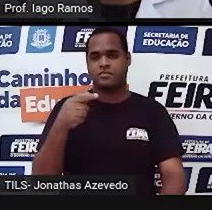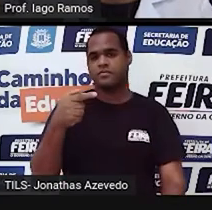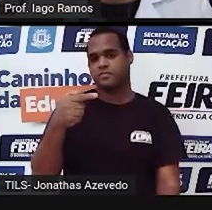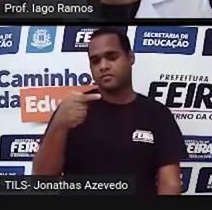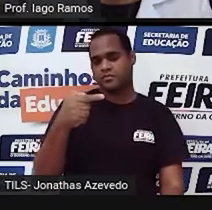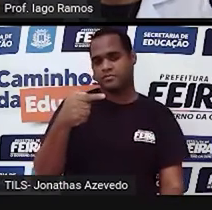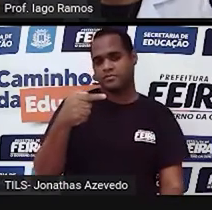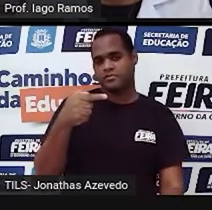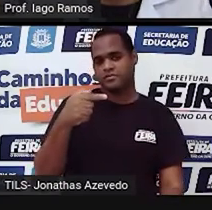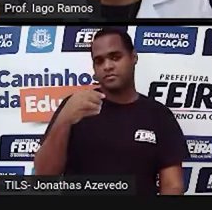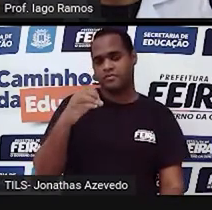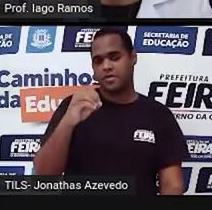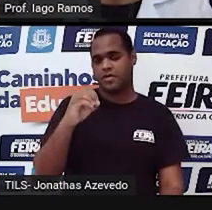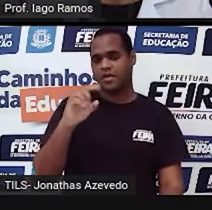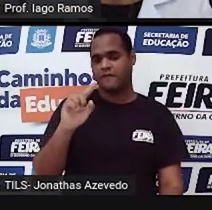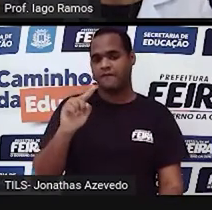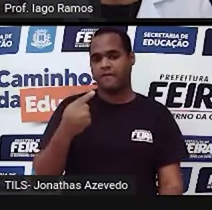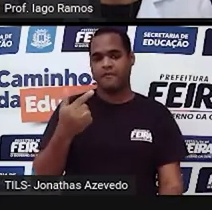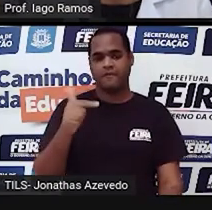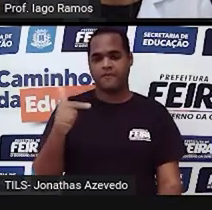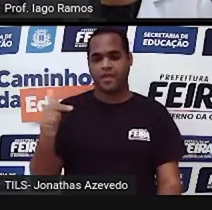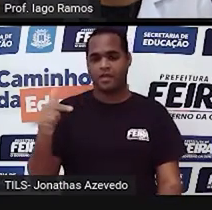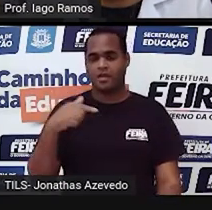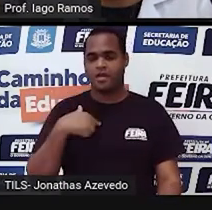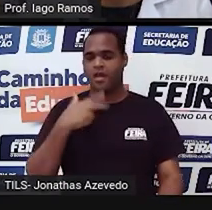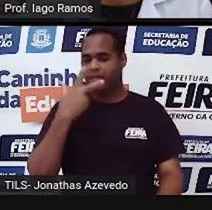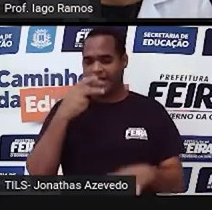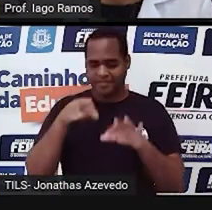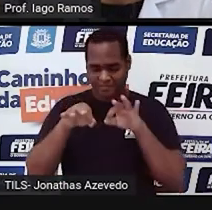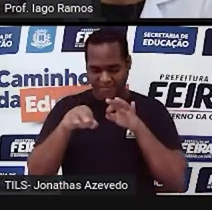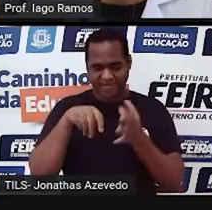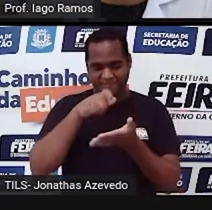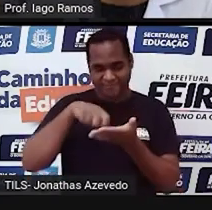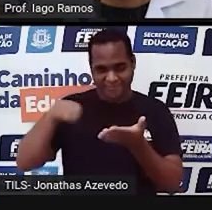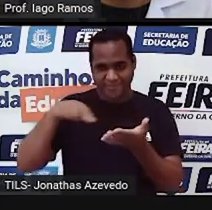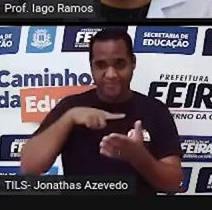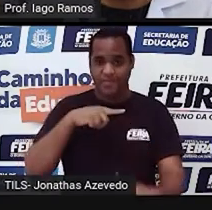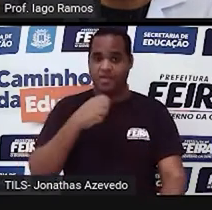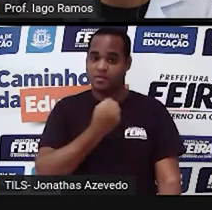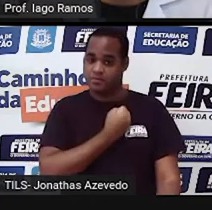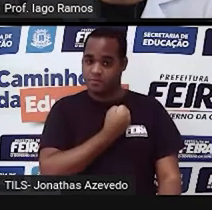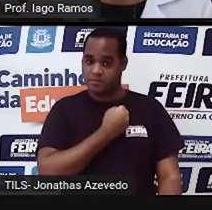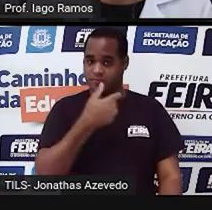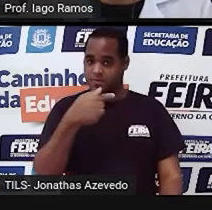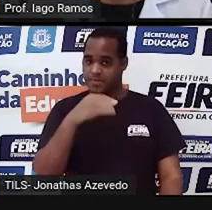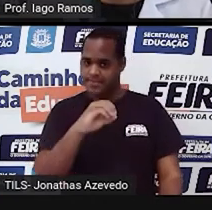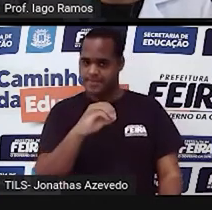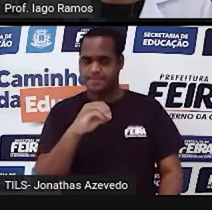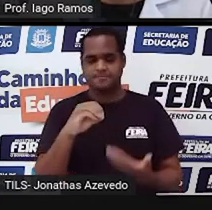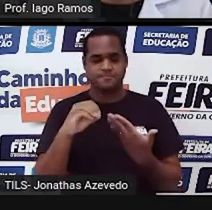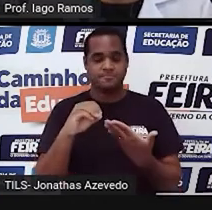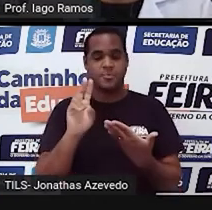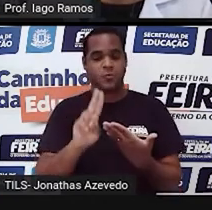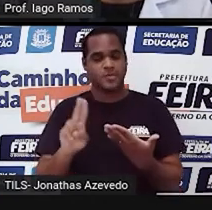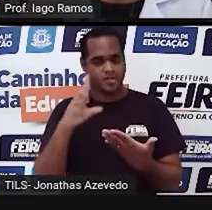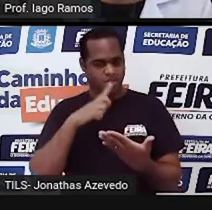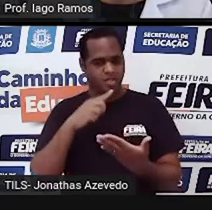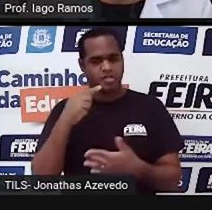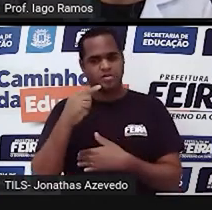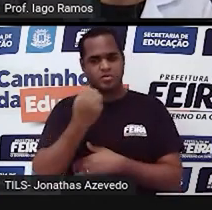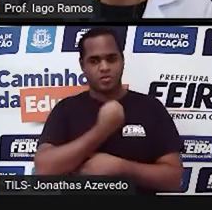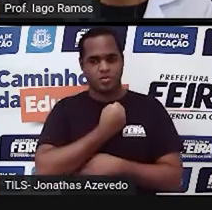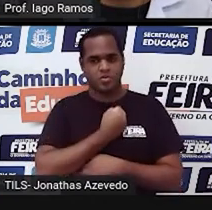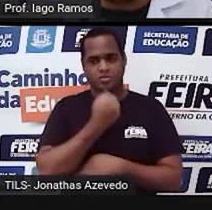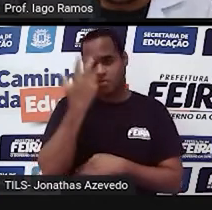sem vírgula é a forma de a gente escrever o número 70 usando um número